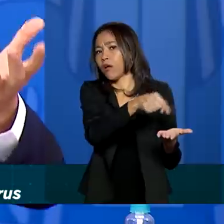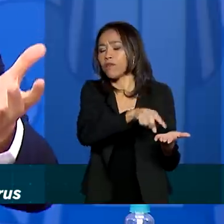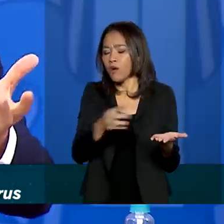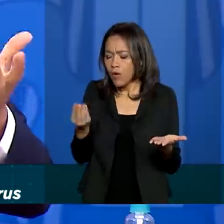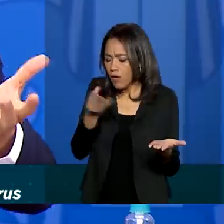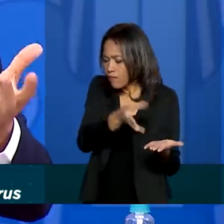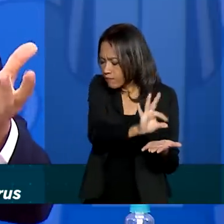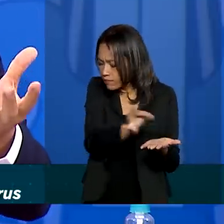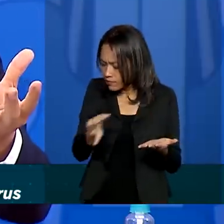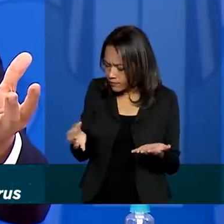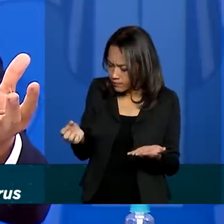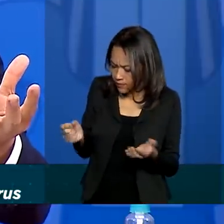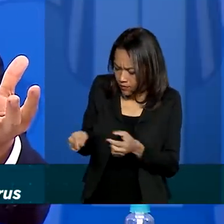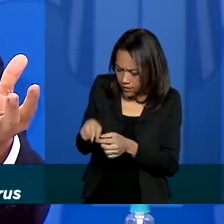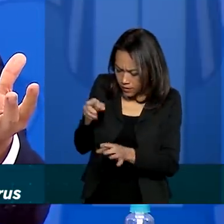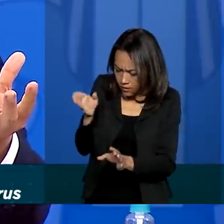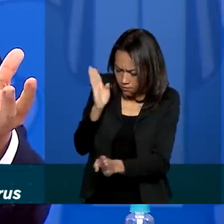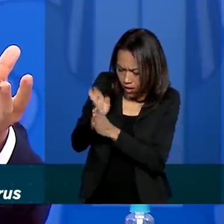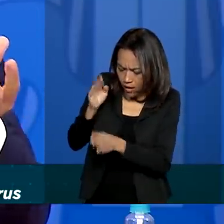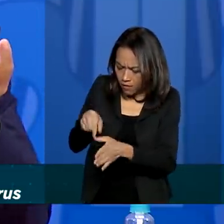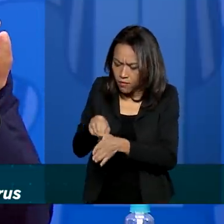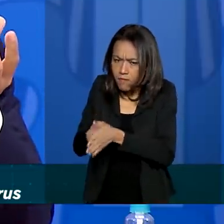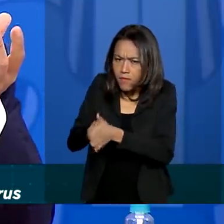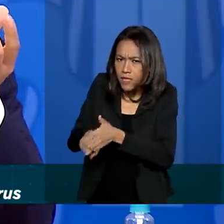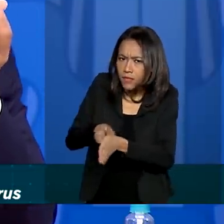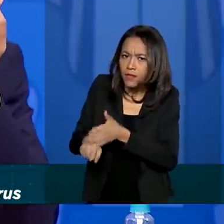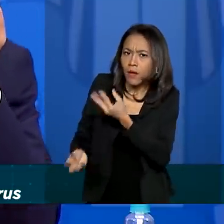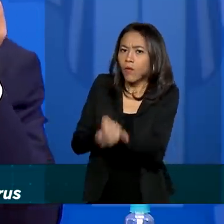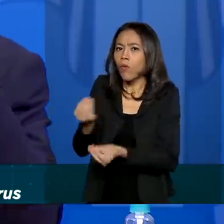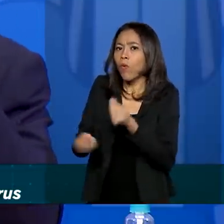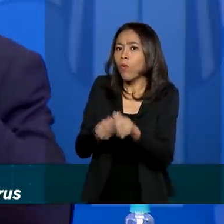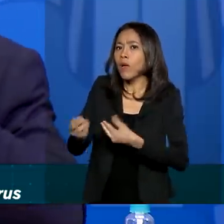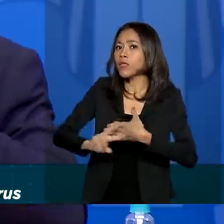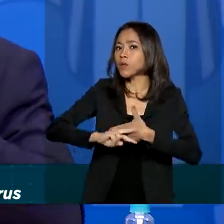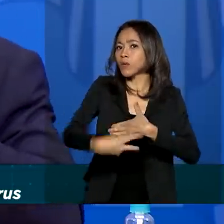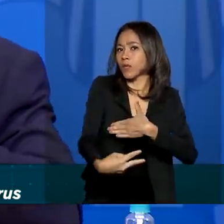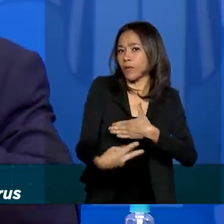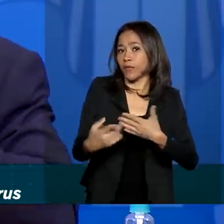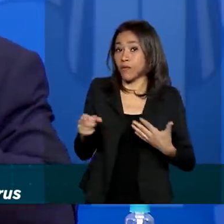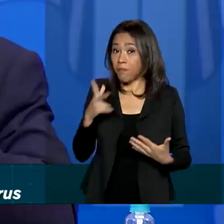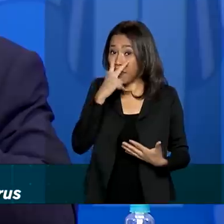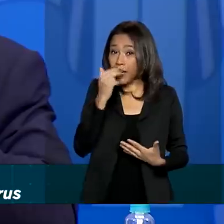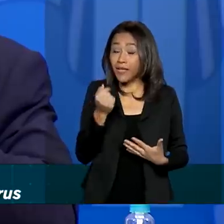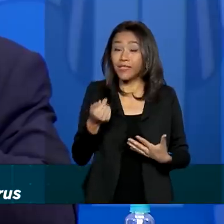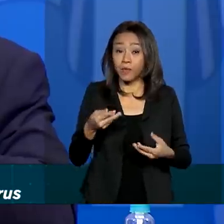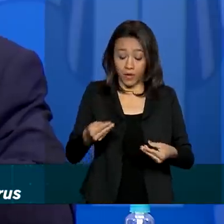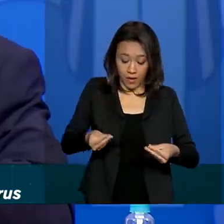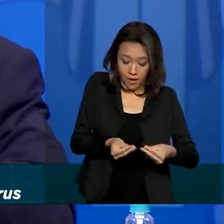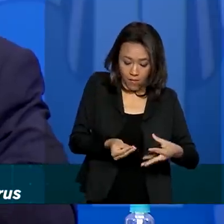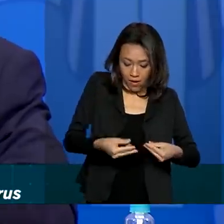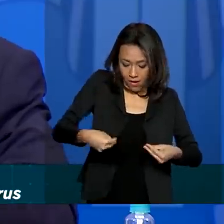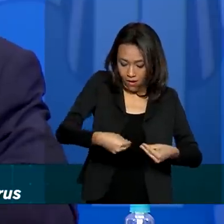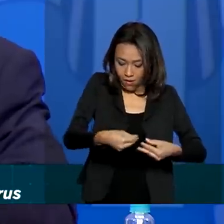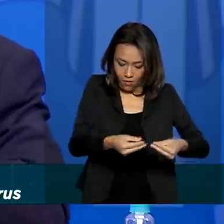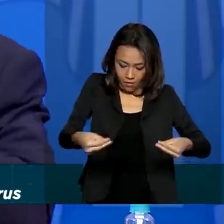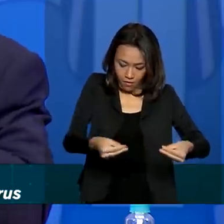trabalham com esse vírus especificamente. E deu para ver ali que é um tipo de um quebra-cabeças. Próximo, por favor.